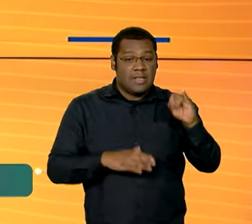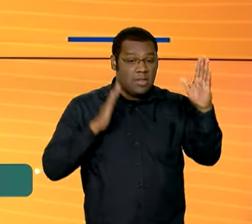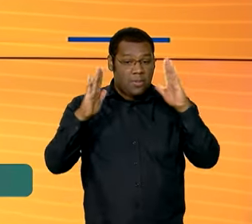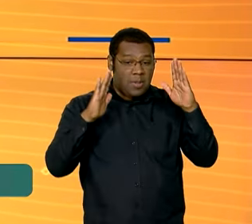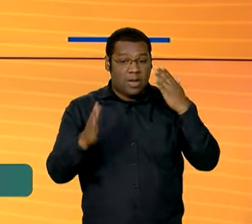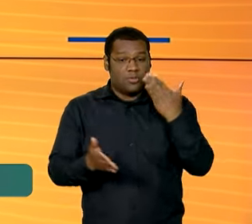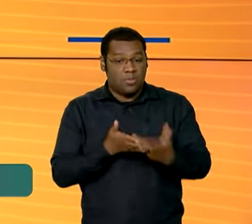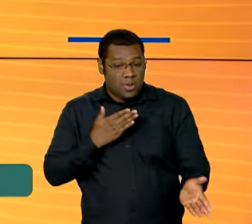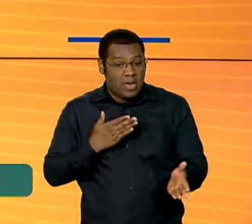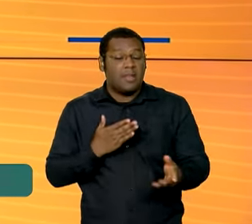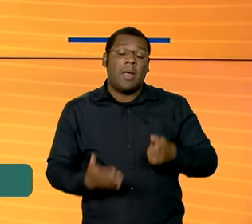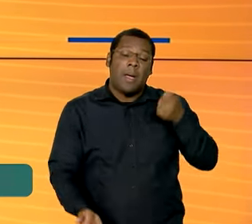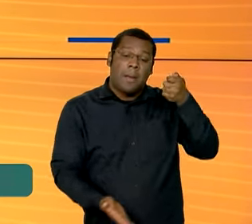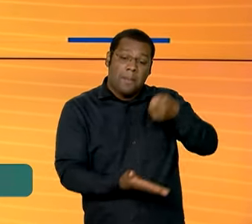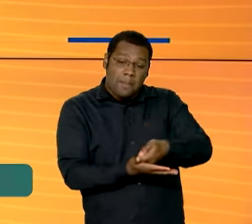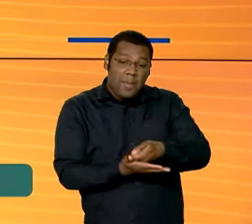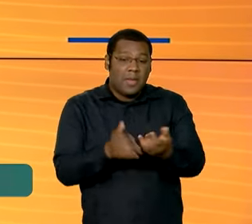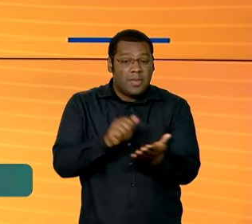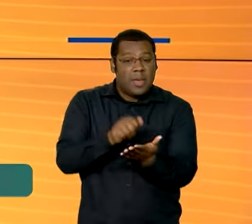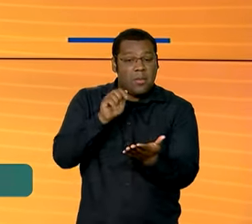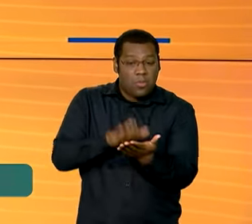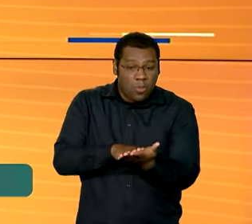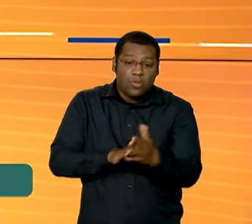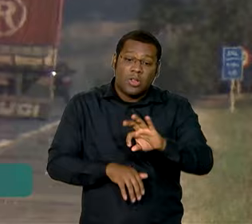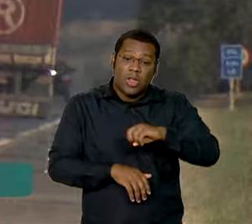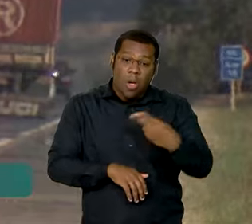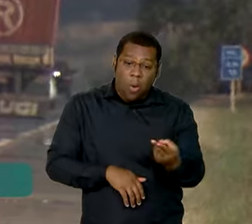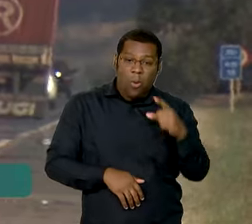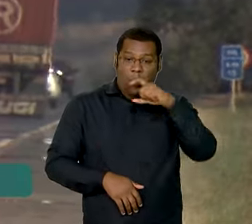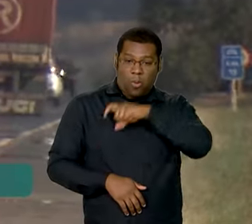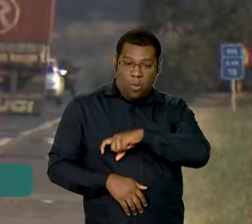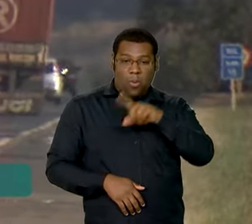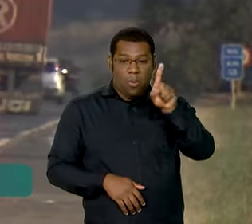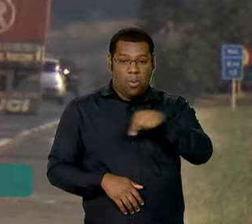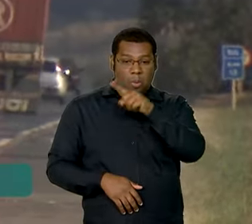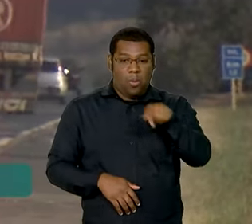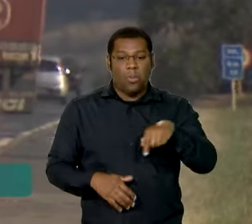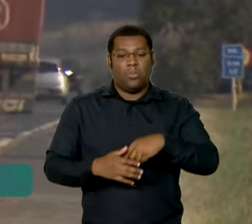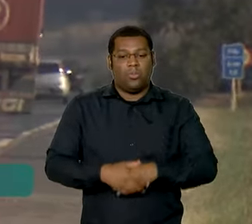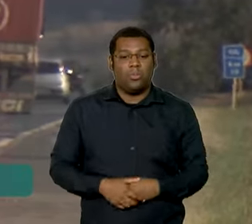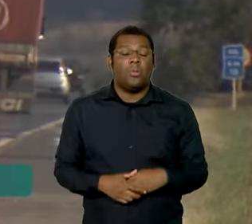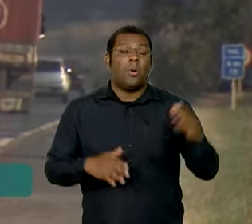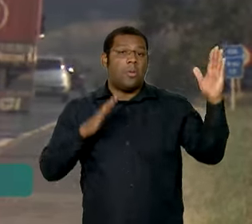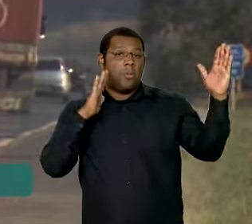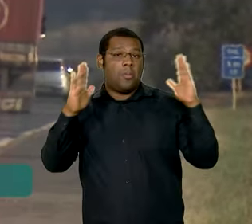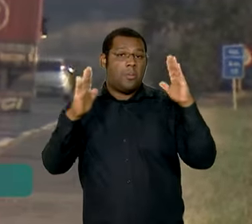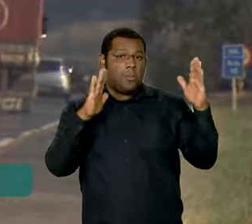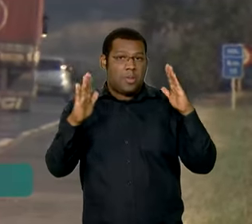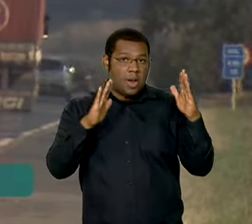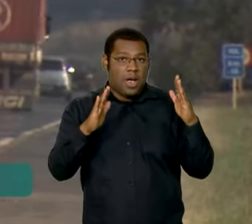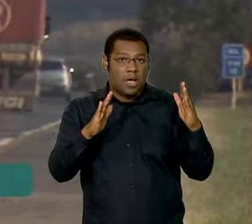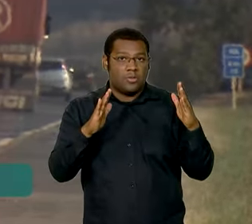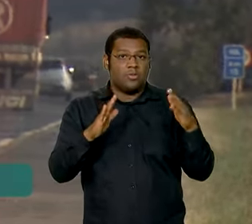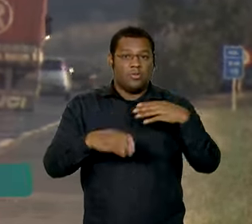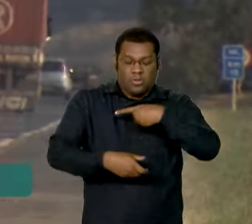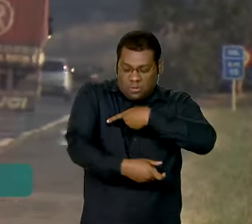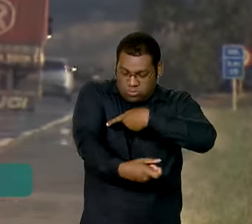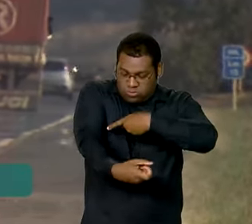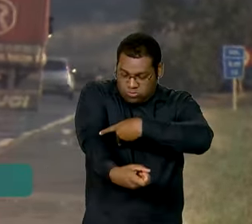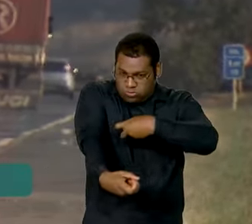e ter pontos na carteira nacional de habilitação. O prazo para regularização do exame